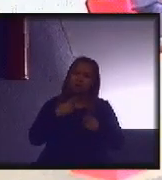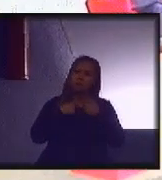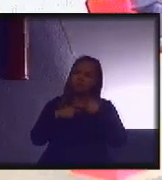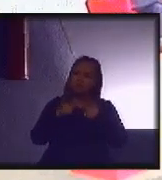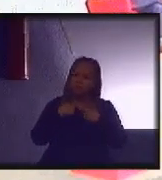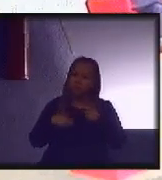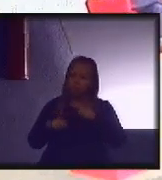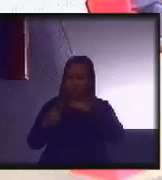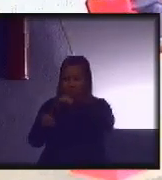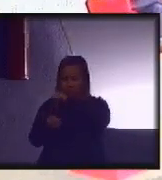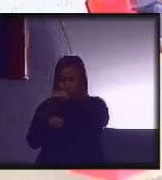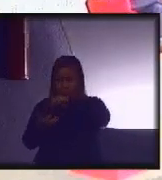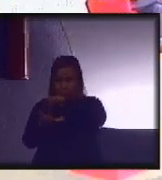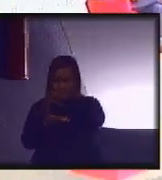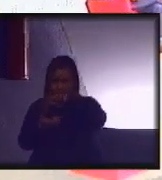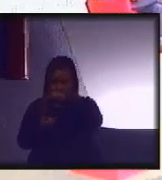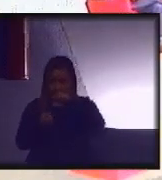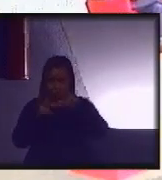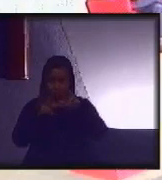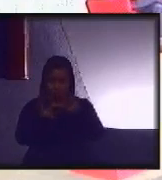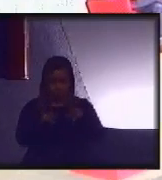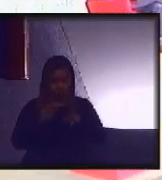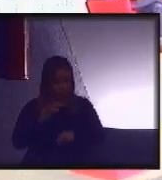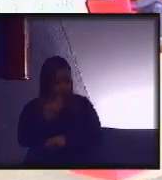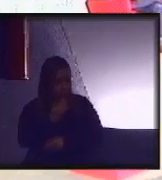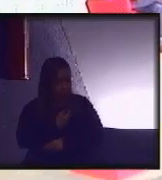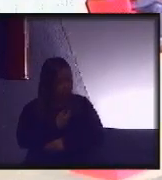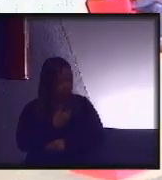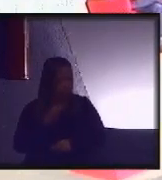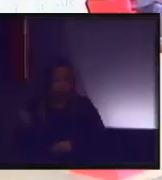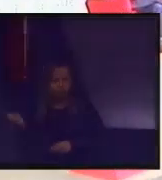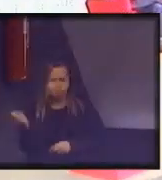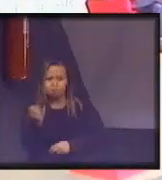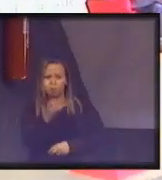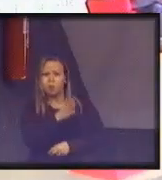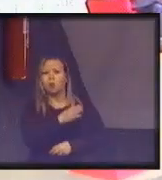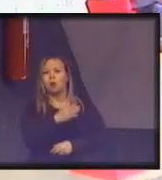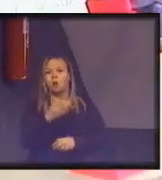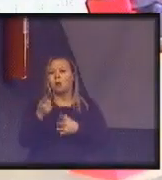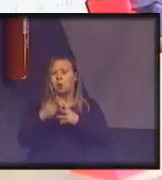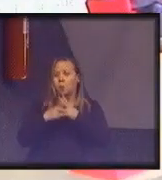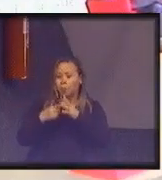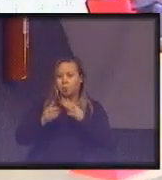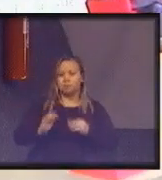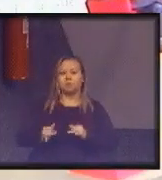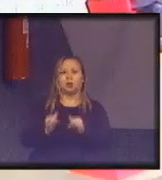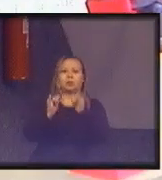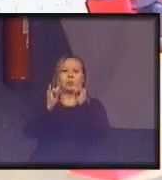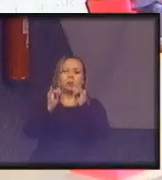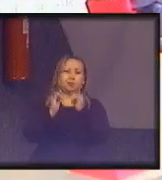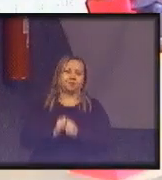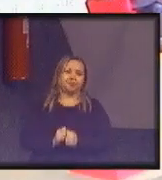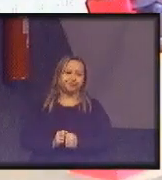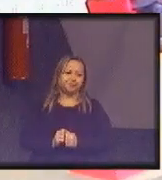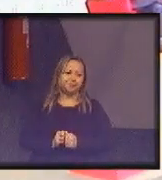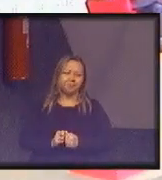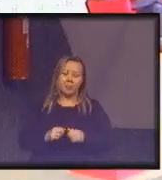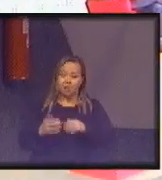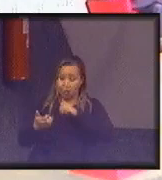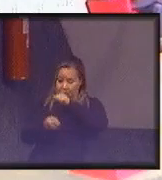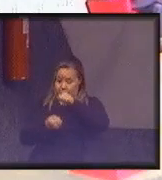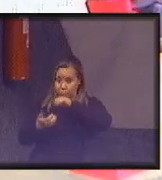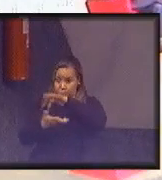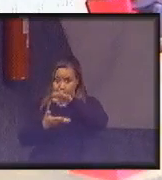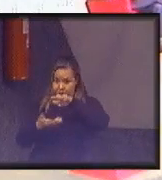sustentabilidade como o nosso novo meio tecnológico. A sustentabilidade